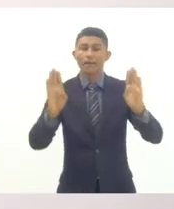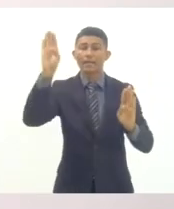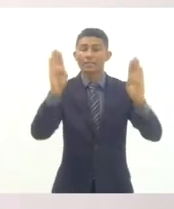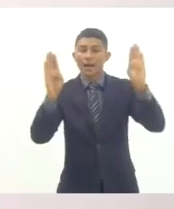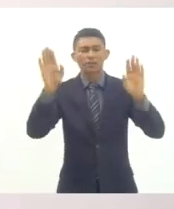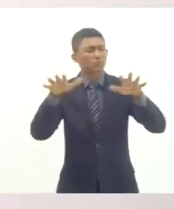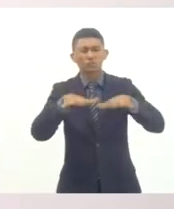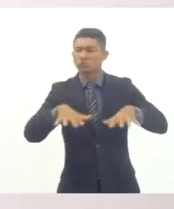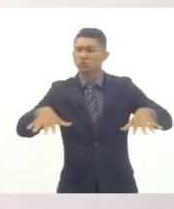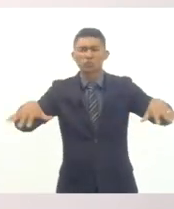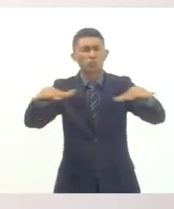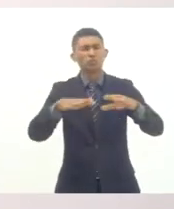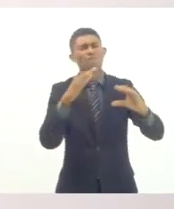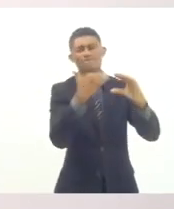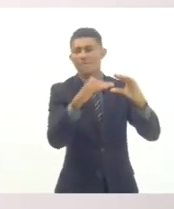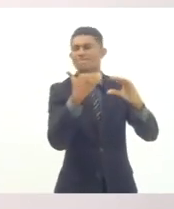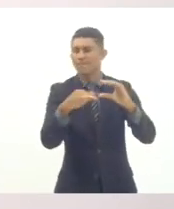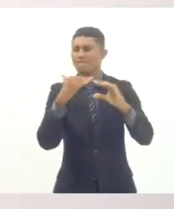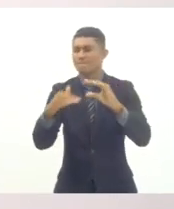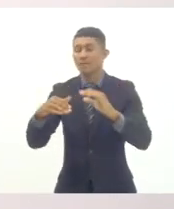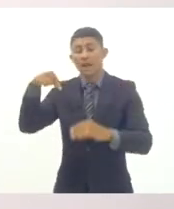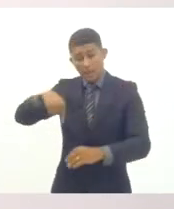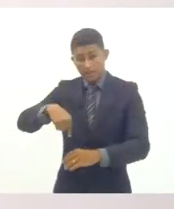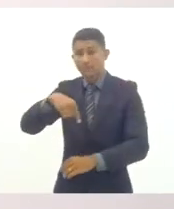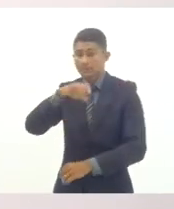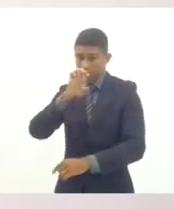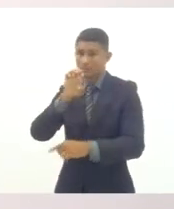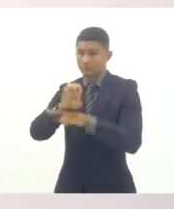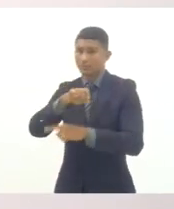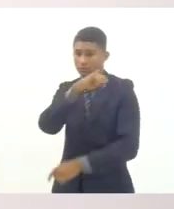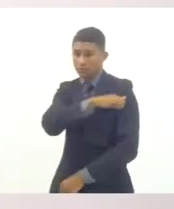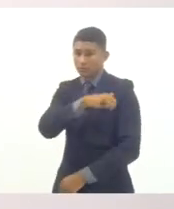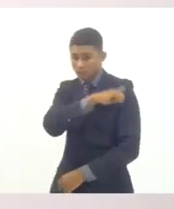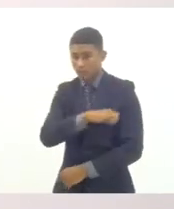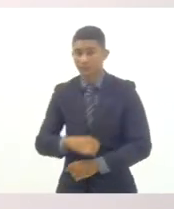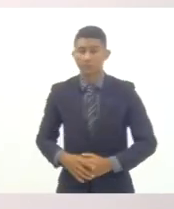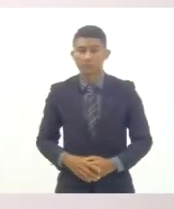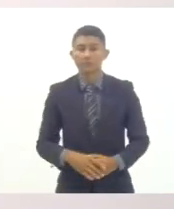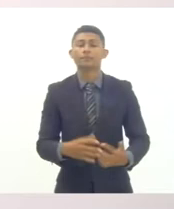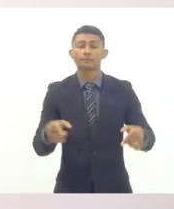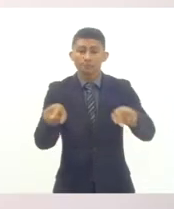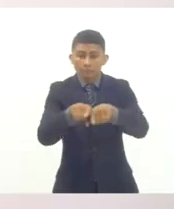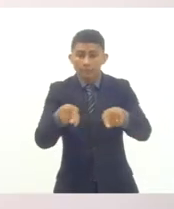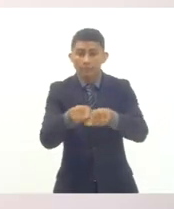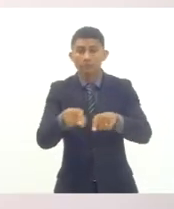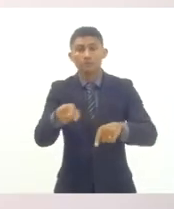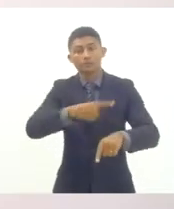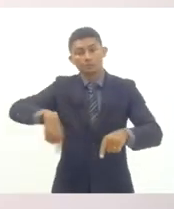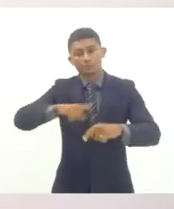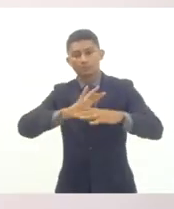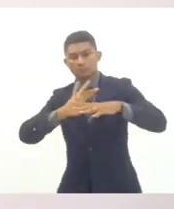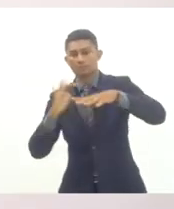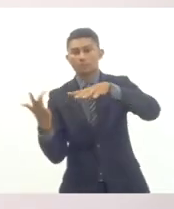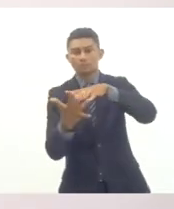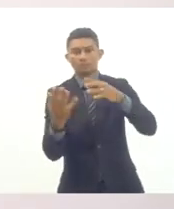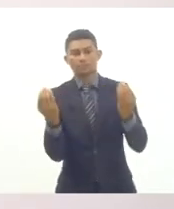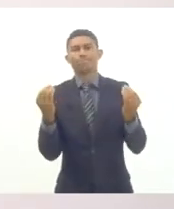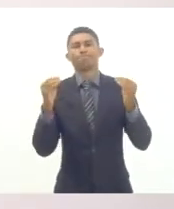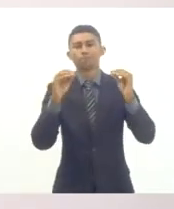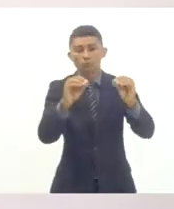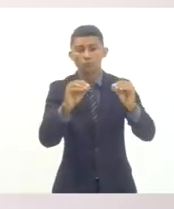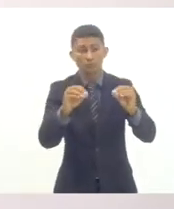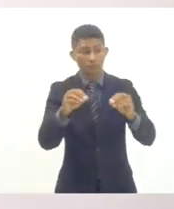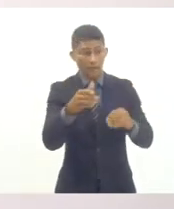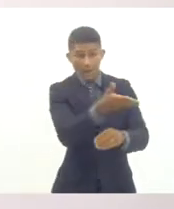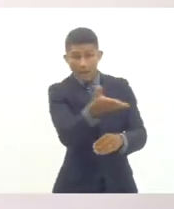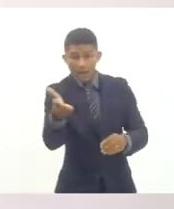todos os cargos públicos do Estado do Rio de Janeiro. E nós vamos publicar nas nossas redes todos aqueles que